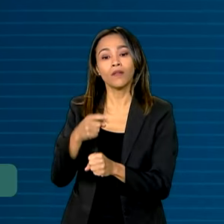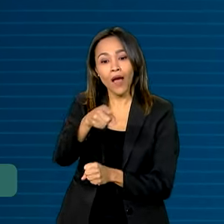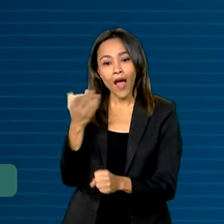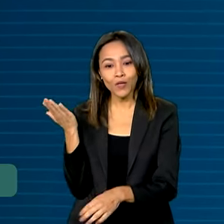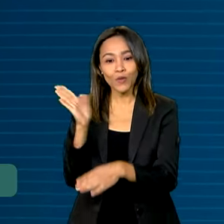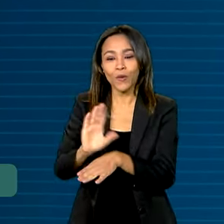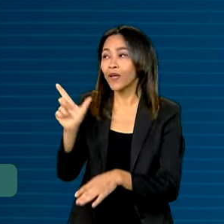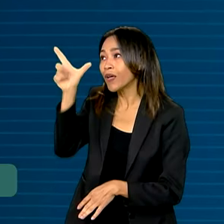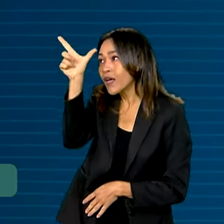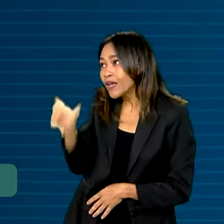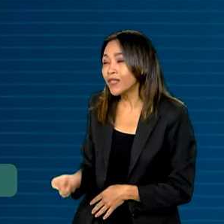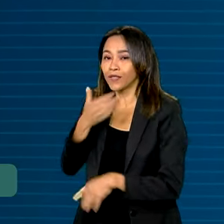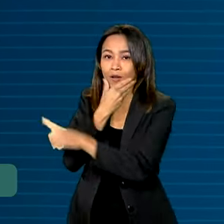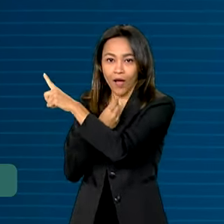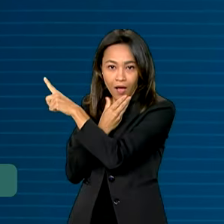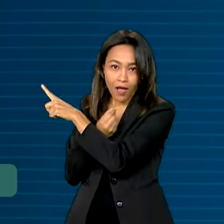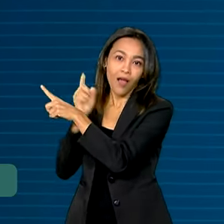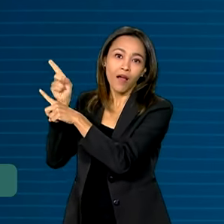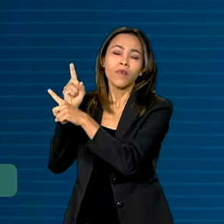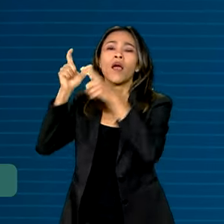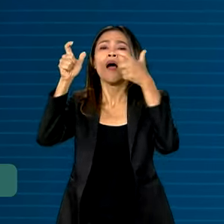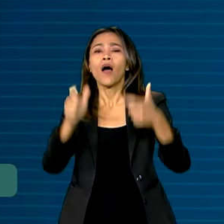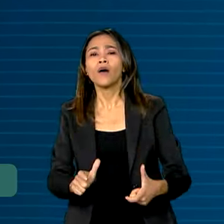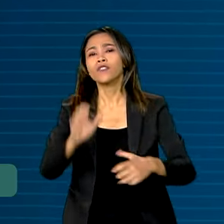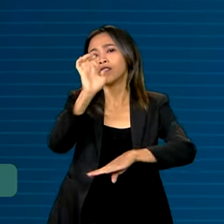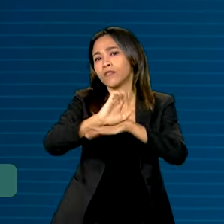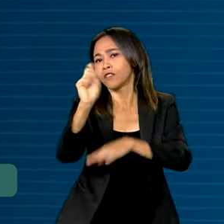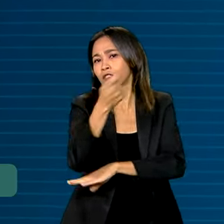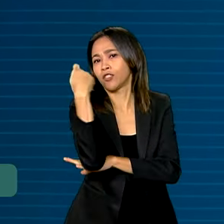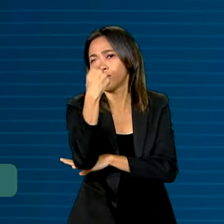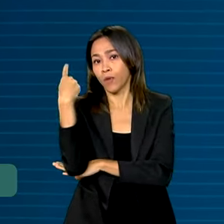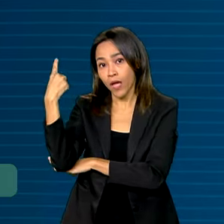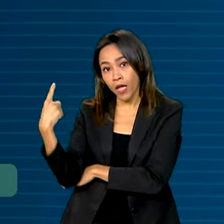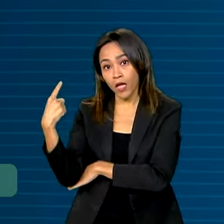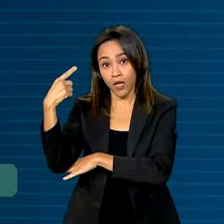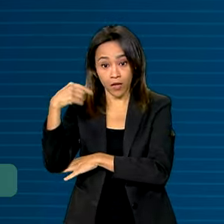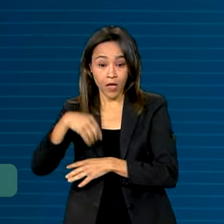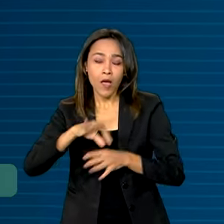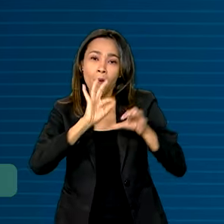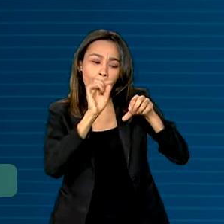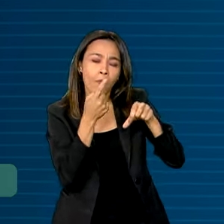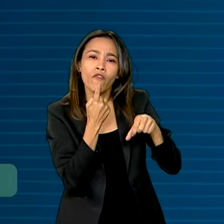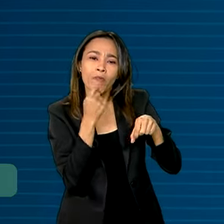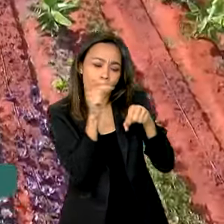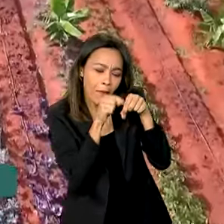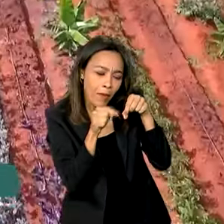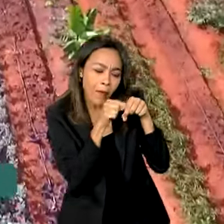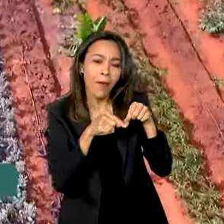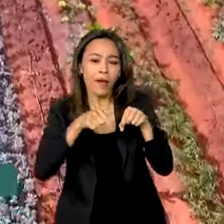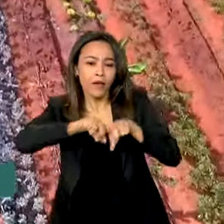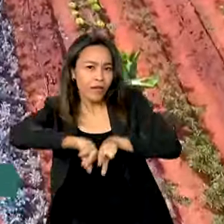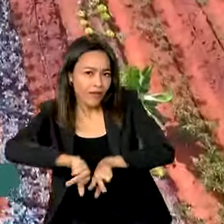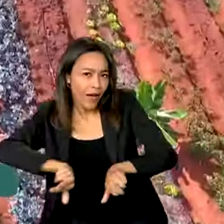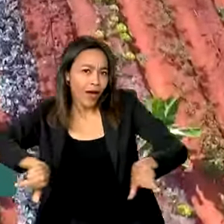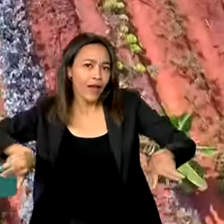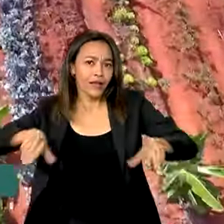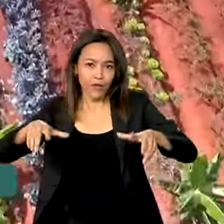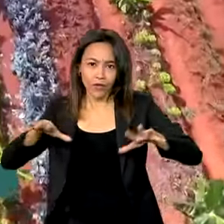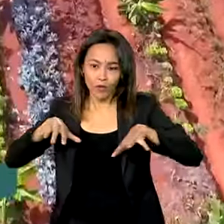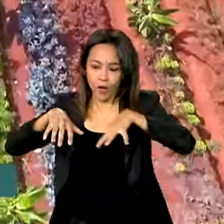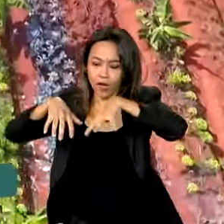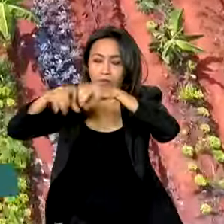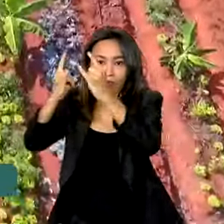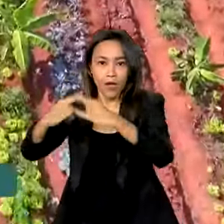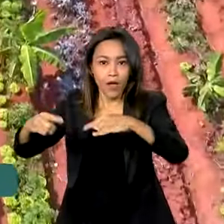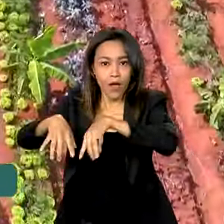como Juliano, de São Luís Gonzaga, no Rio Grande do Sul. Ele produz morango, agrião e alface em um assentamento da reforma